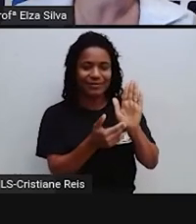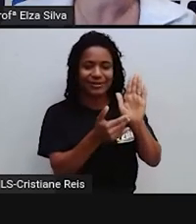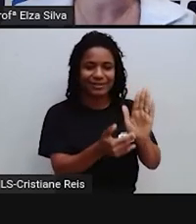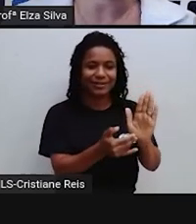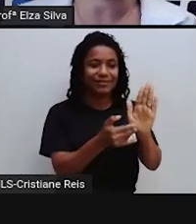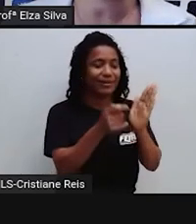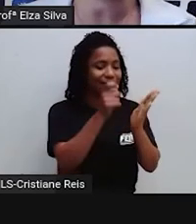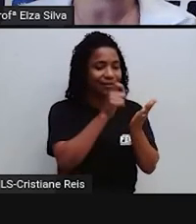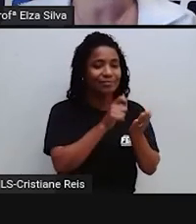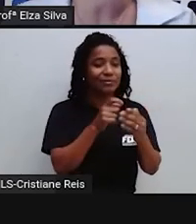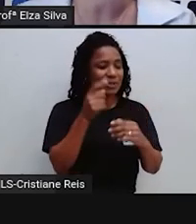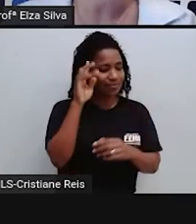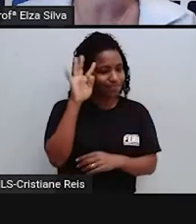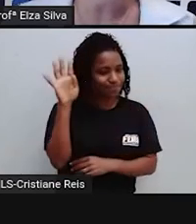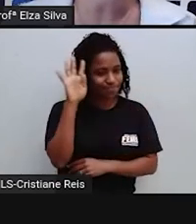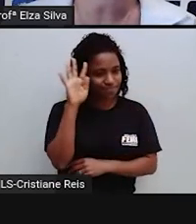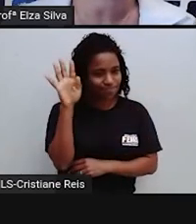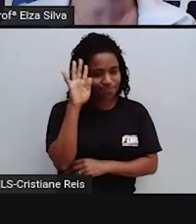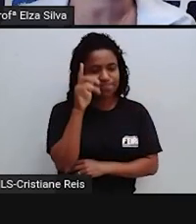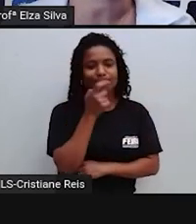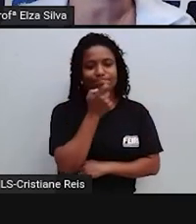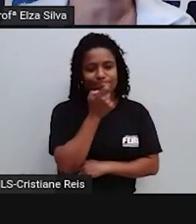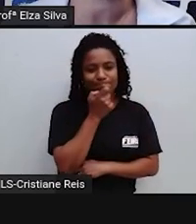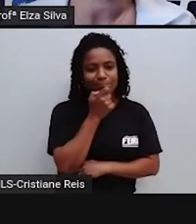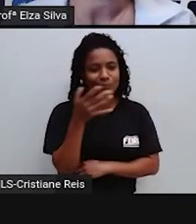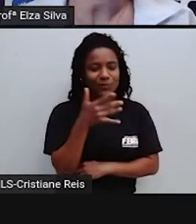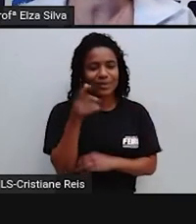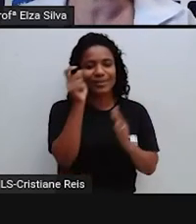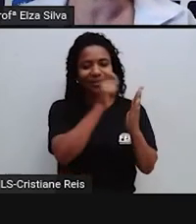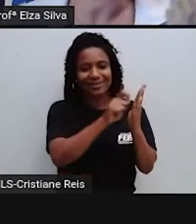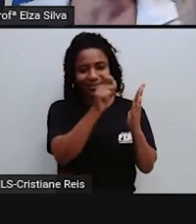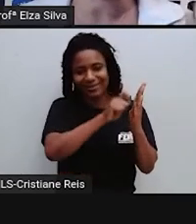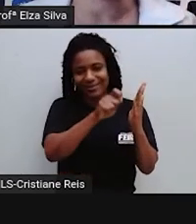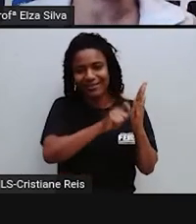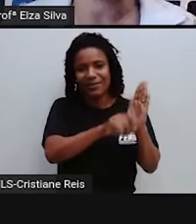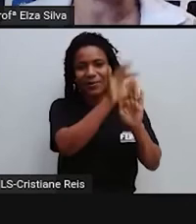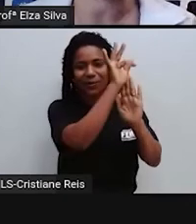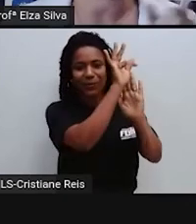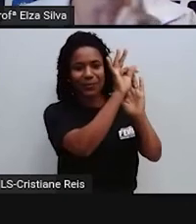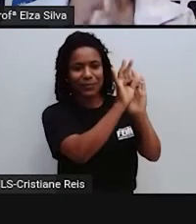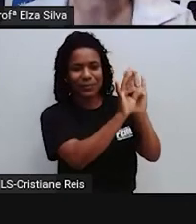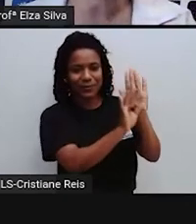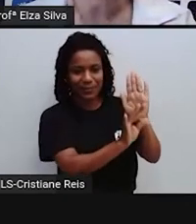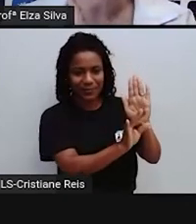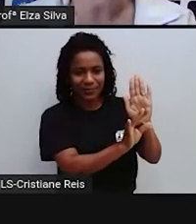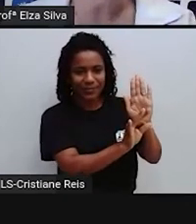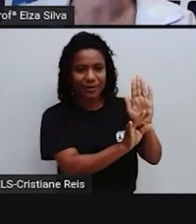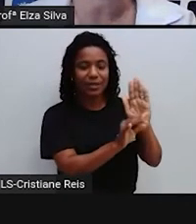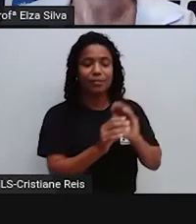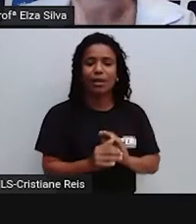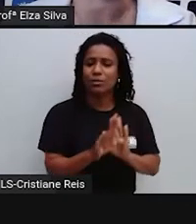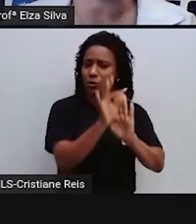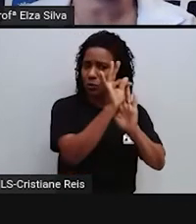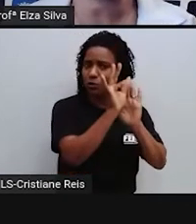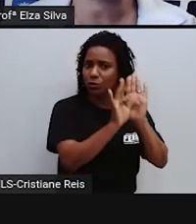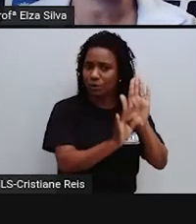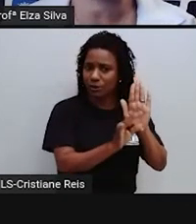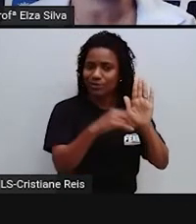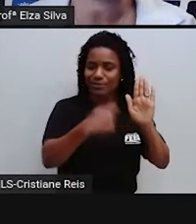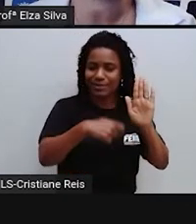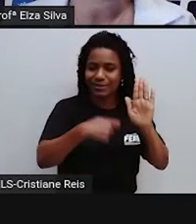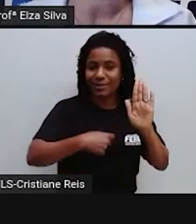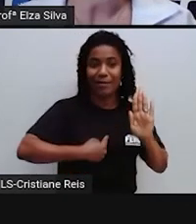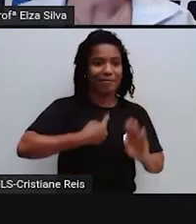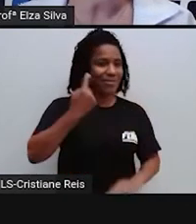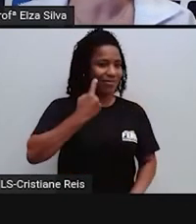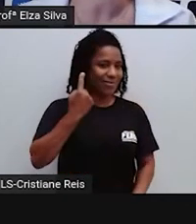de fazer O pré-writing Você vai escrever O texto E então É importante lembrar Que o seu texto Tem que ser escrito Na primeira pessoa